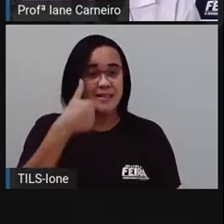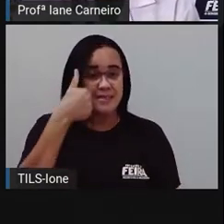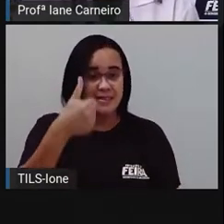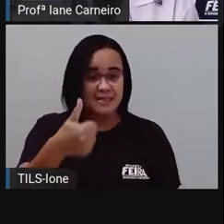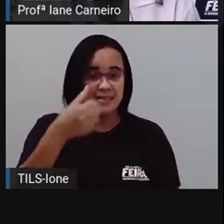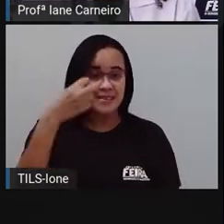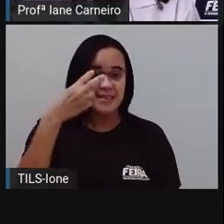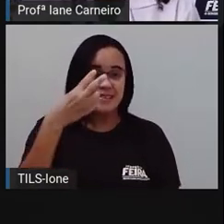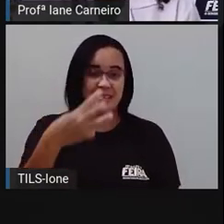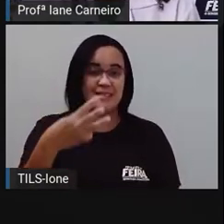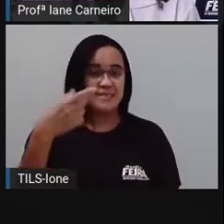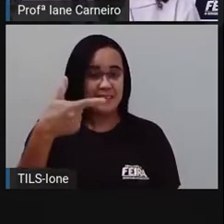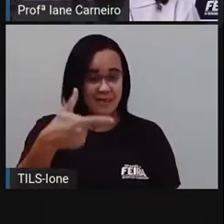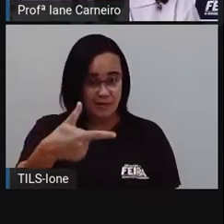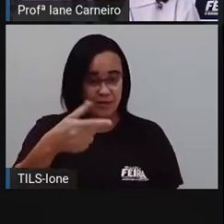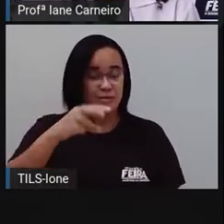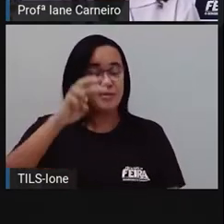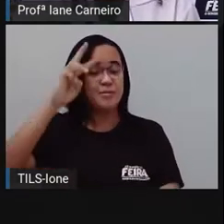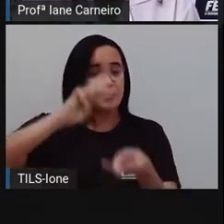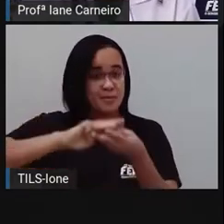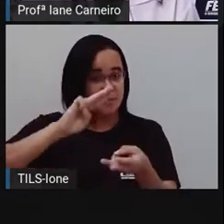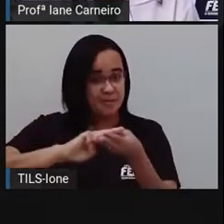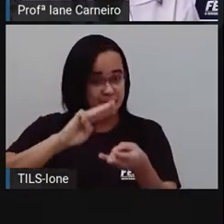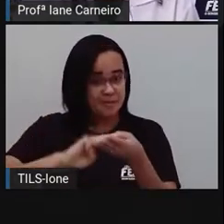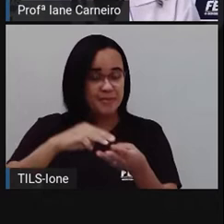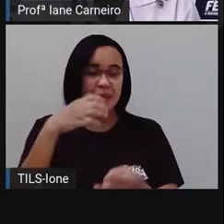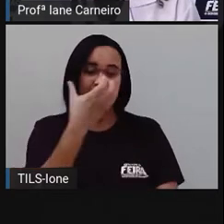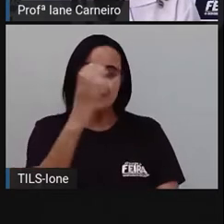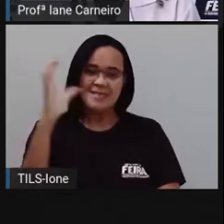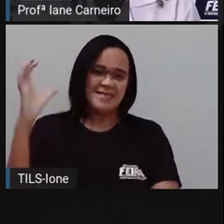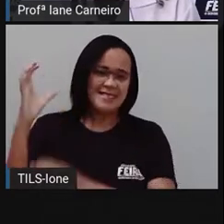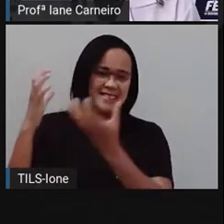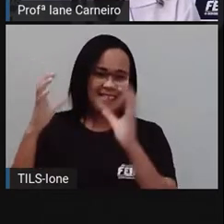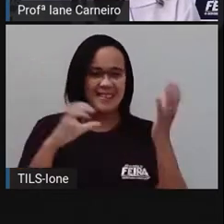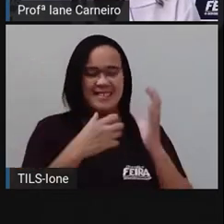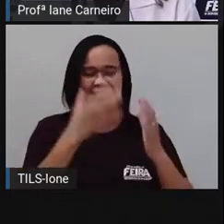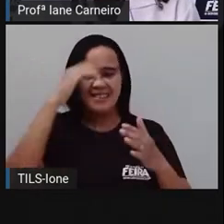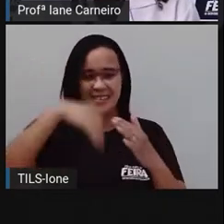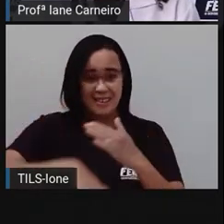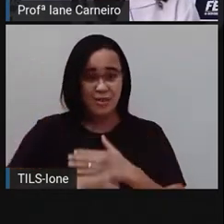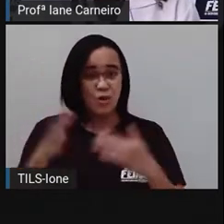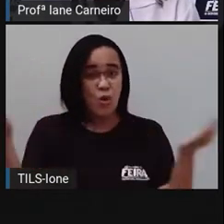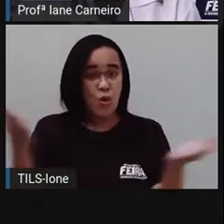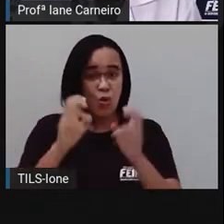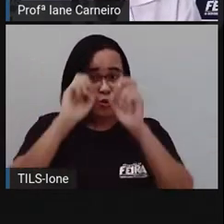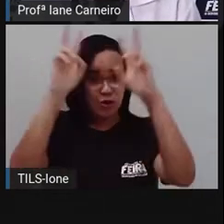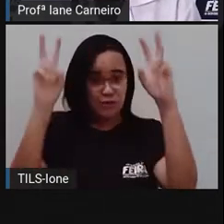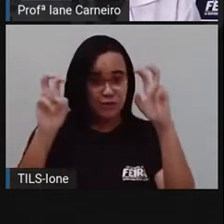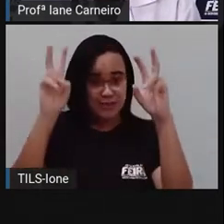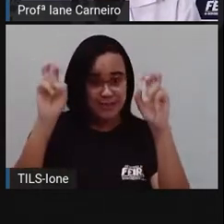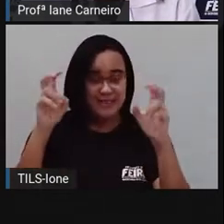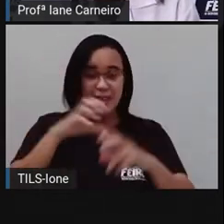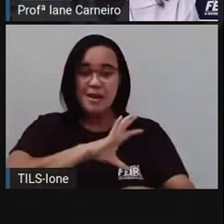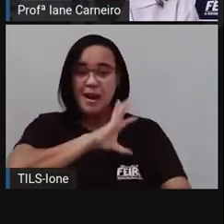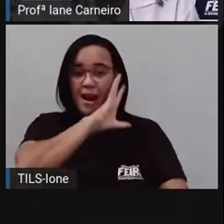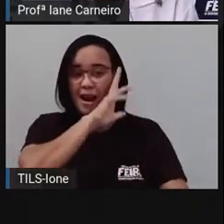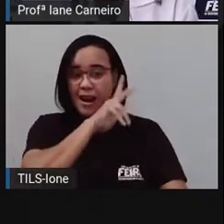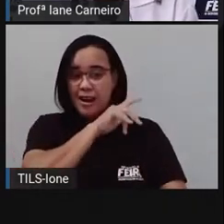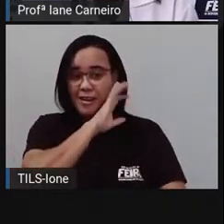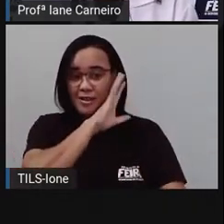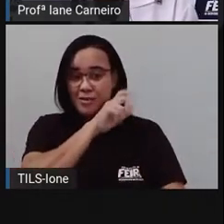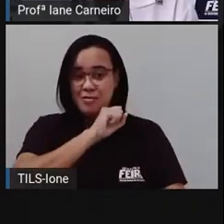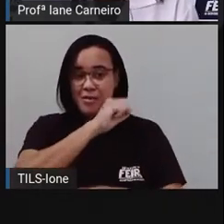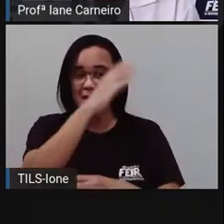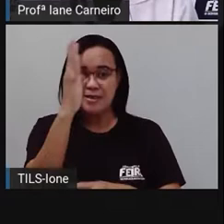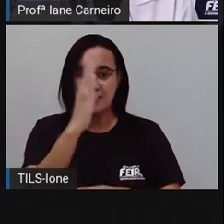matemática e ciências da natureza, e nós vamos falar sobre os animais brasileiros, né? Nós já tivemos uma aula em que a gente